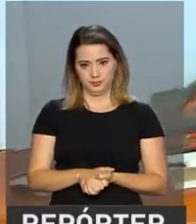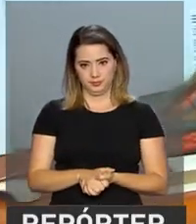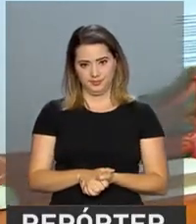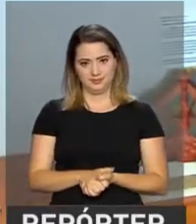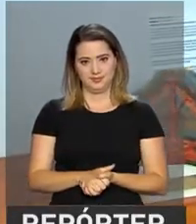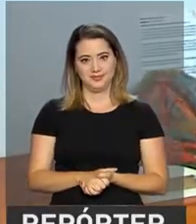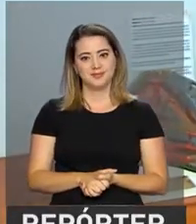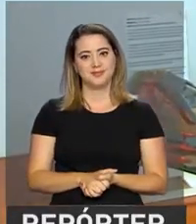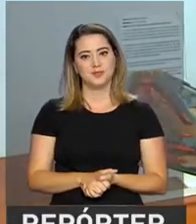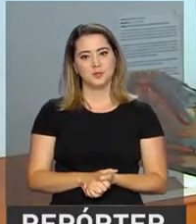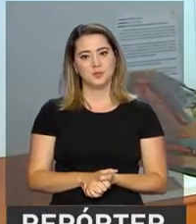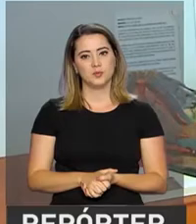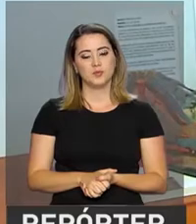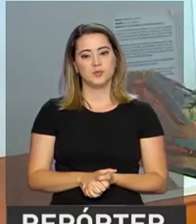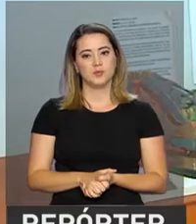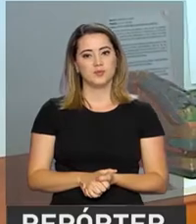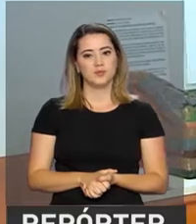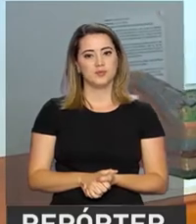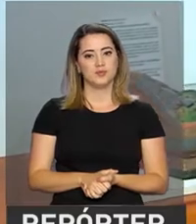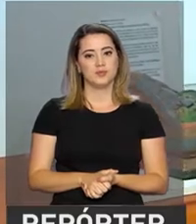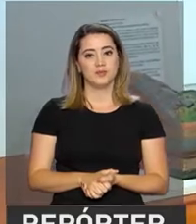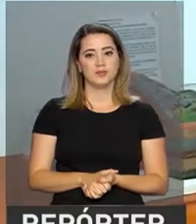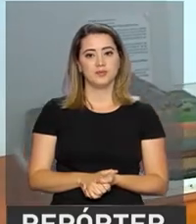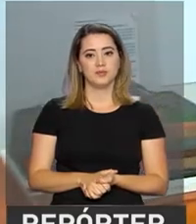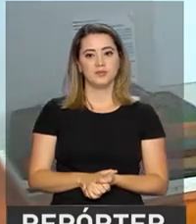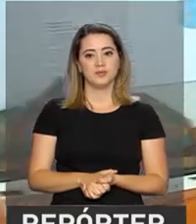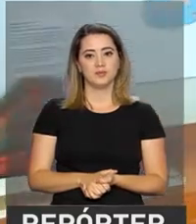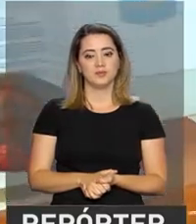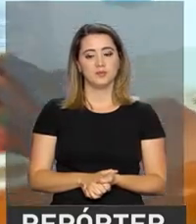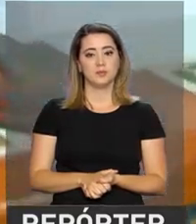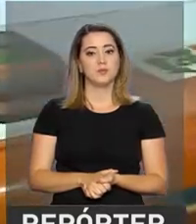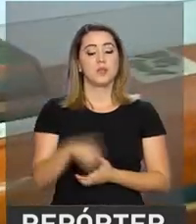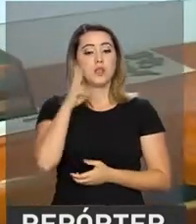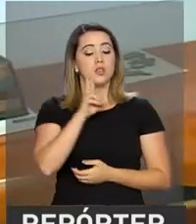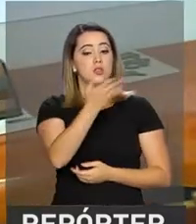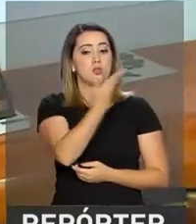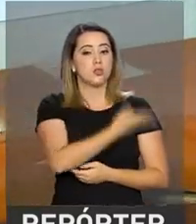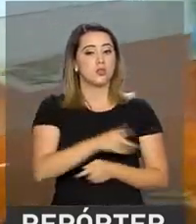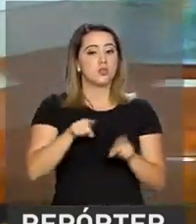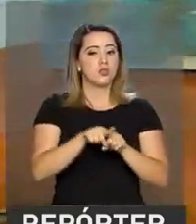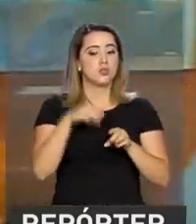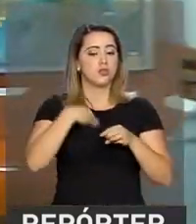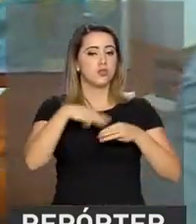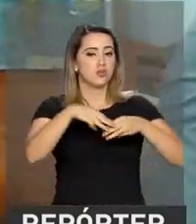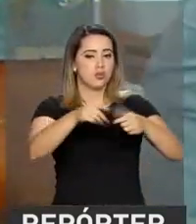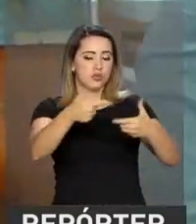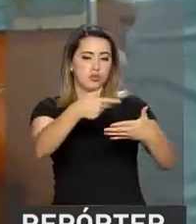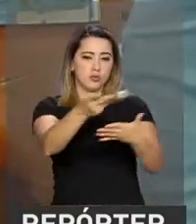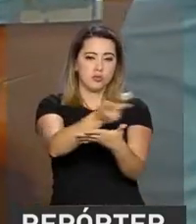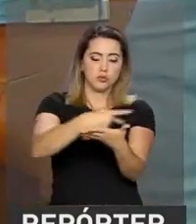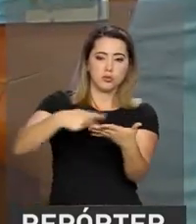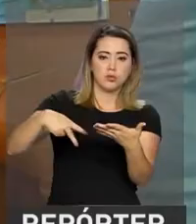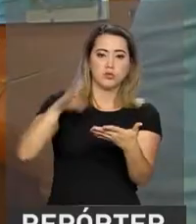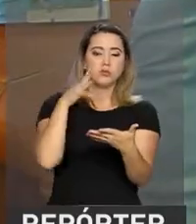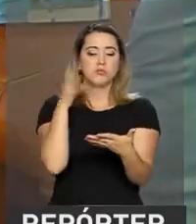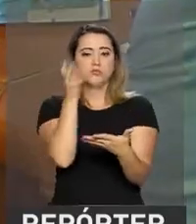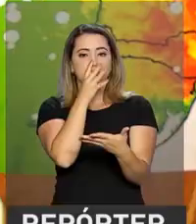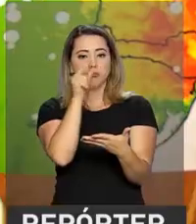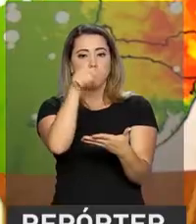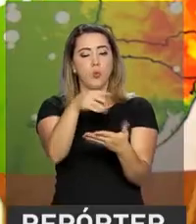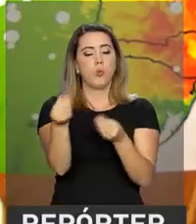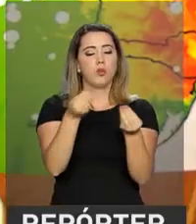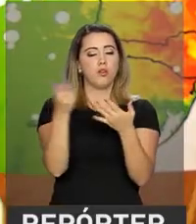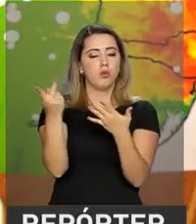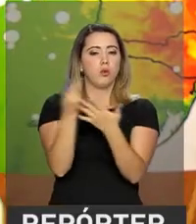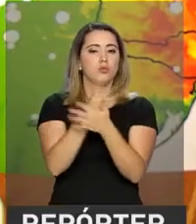tem várias maquetes. Aqui tem uma muito interessante, a gente mostra para as crianças de uma forma mais simples, que seria um terremoto.